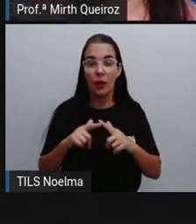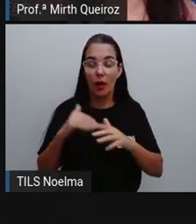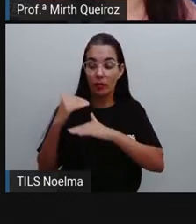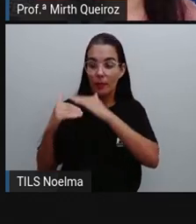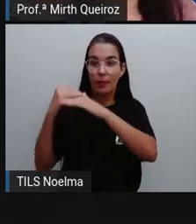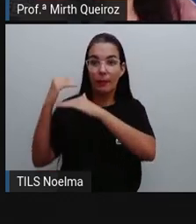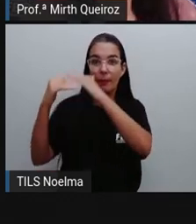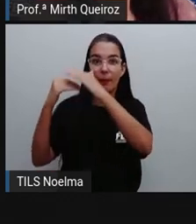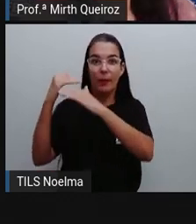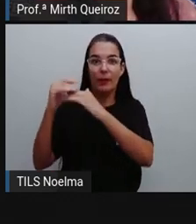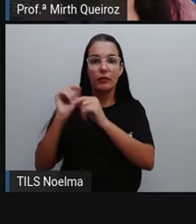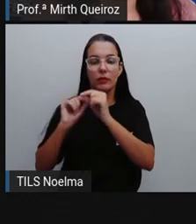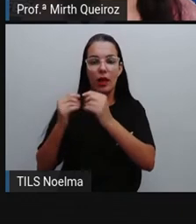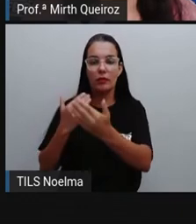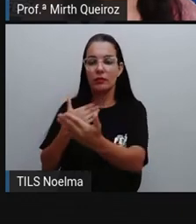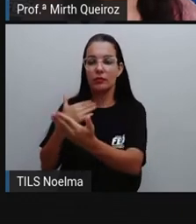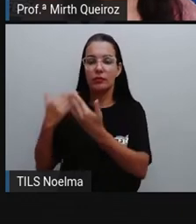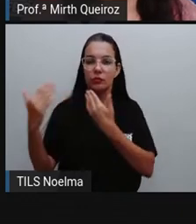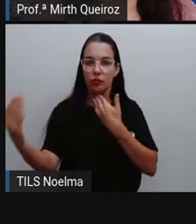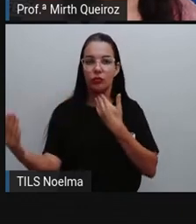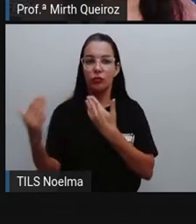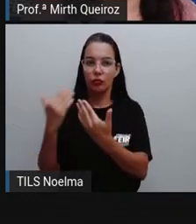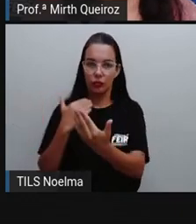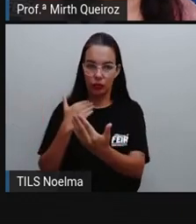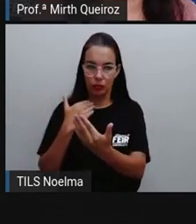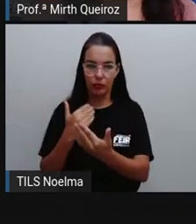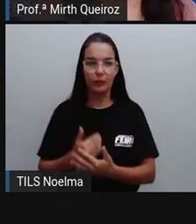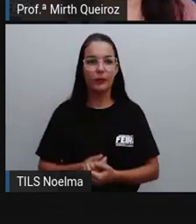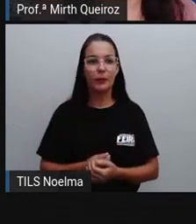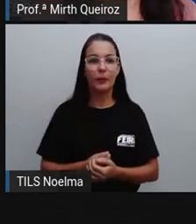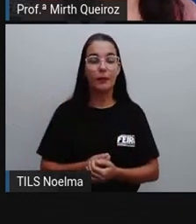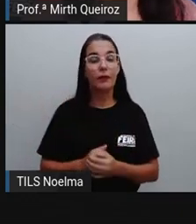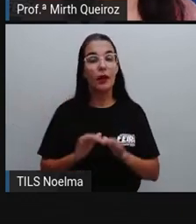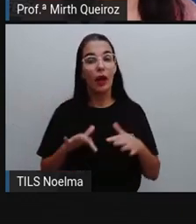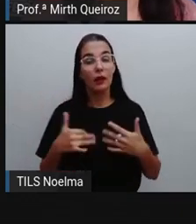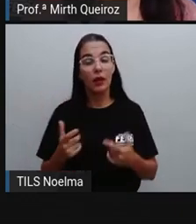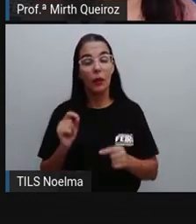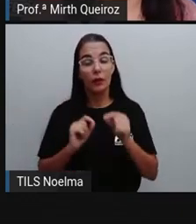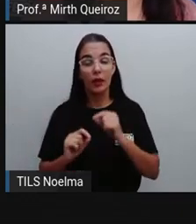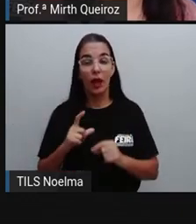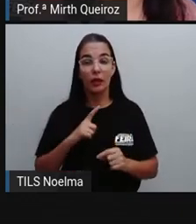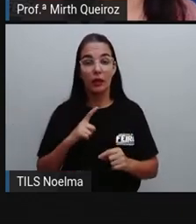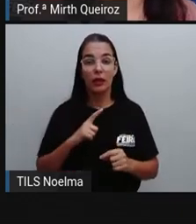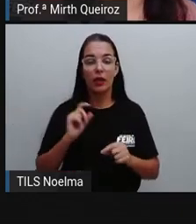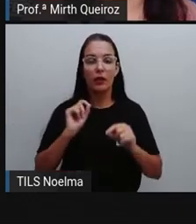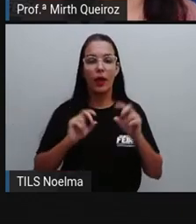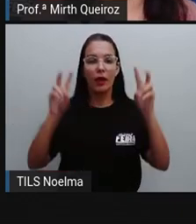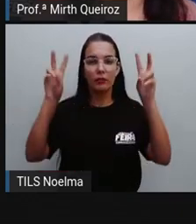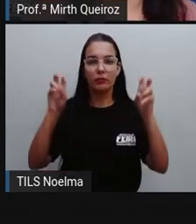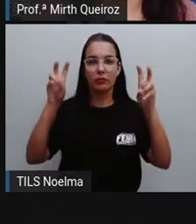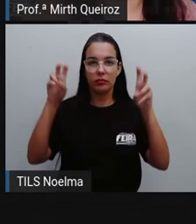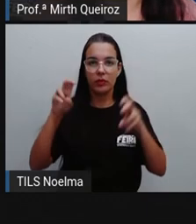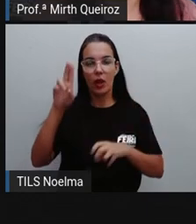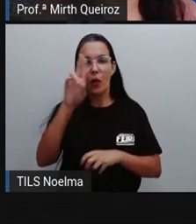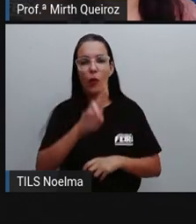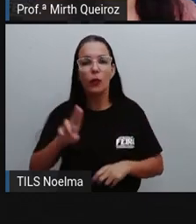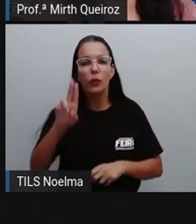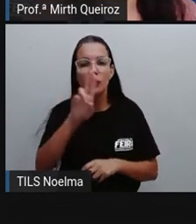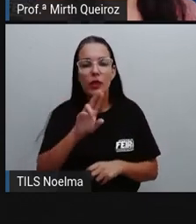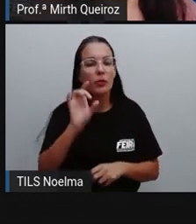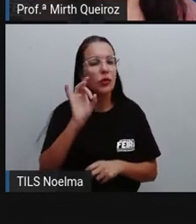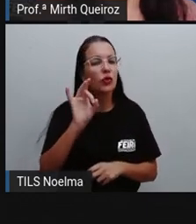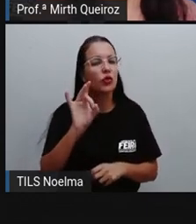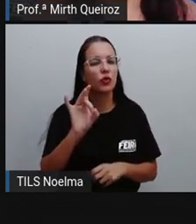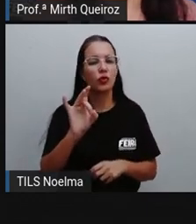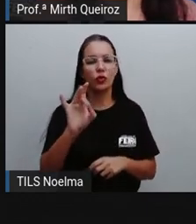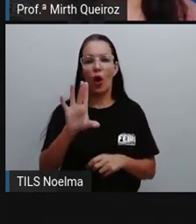interlocutores, né? Com os nossos interlocutores. Nesse sentido, há expressões que nós usamos somente com